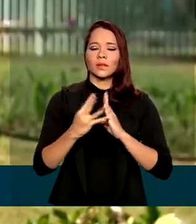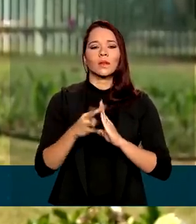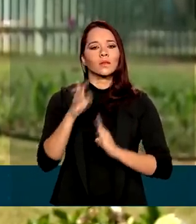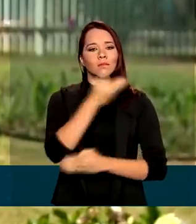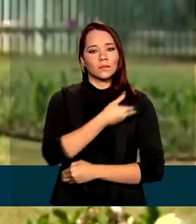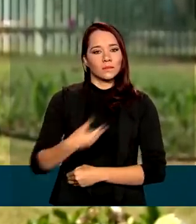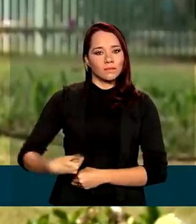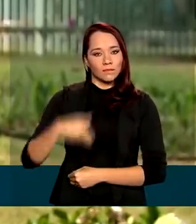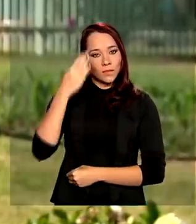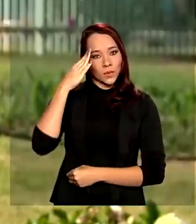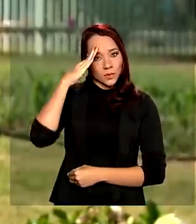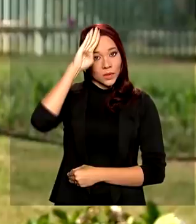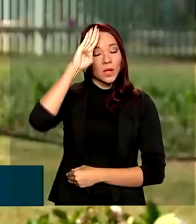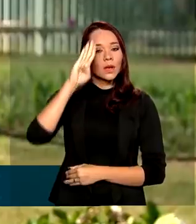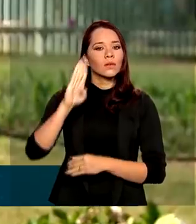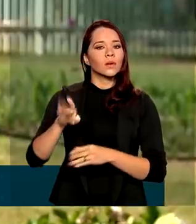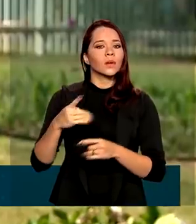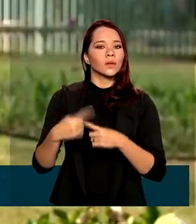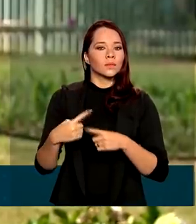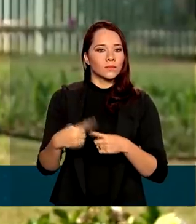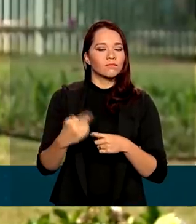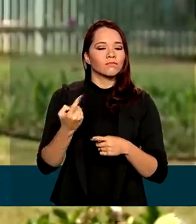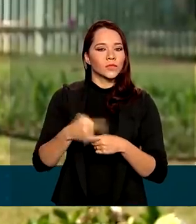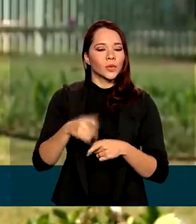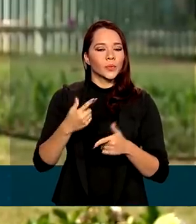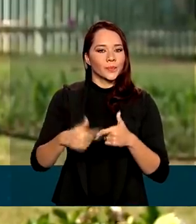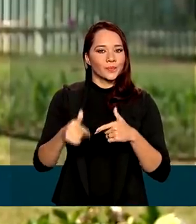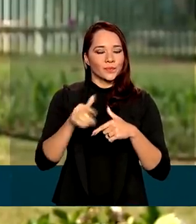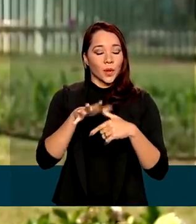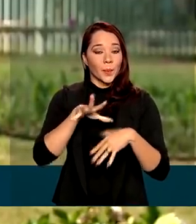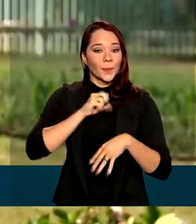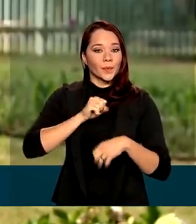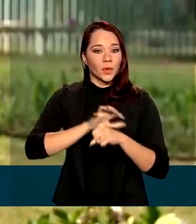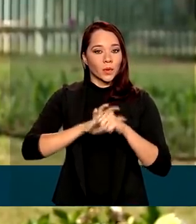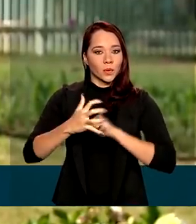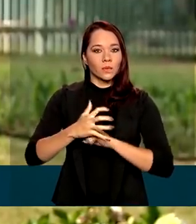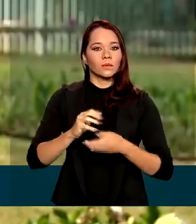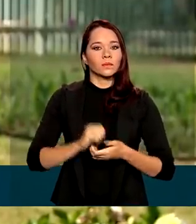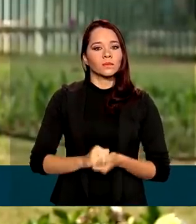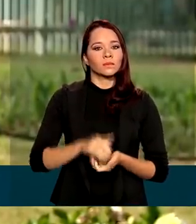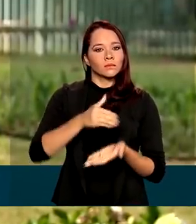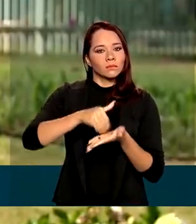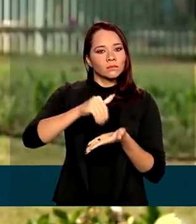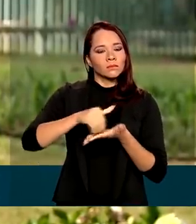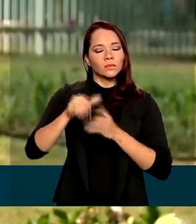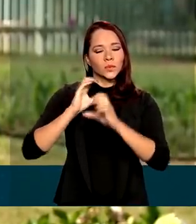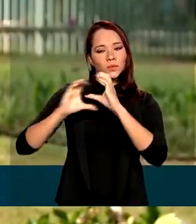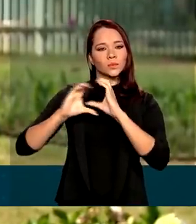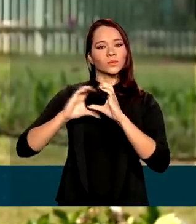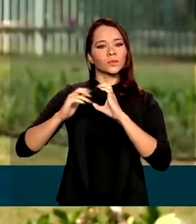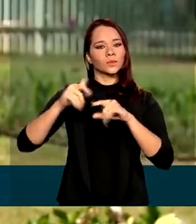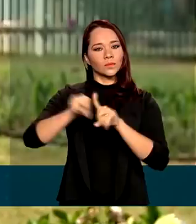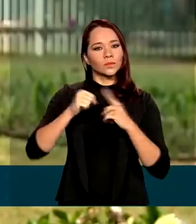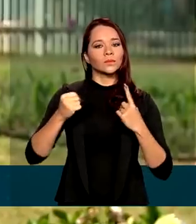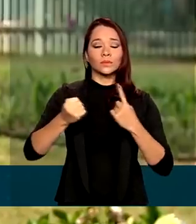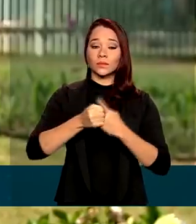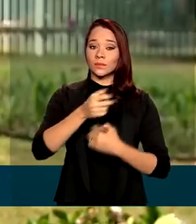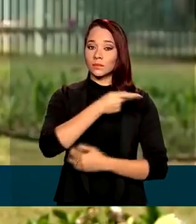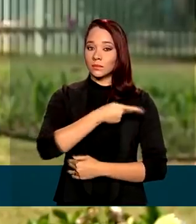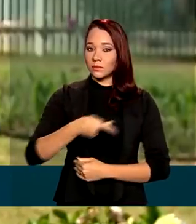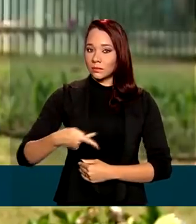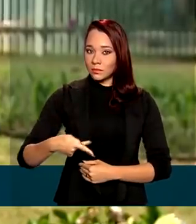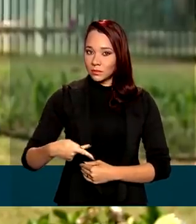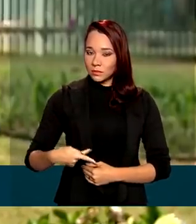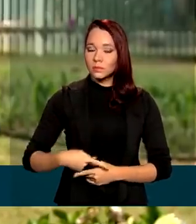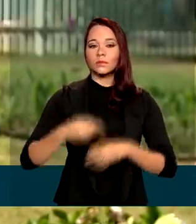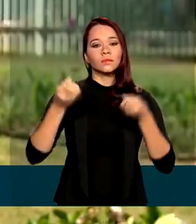presidente Jair Bolsonaro por causa do coronavírus. Segundo a Secretaria de Comunicação Social da Presidência da